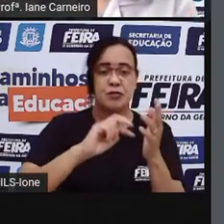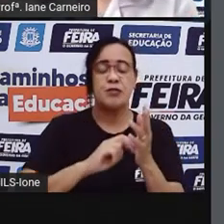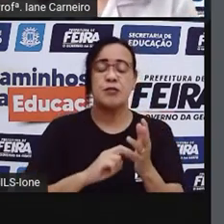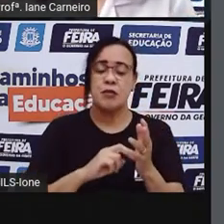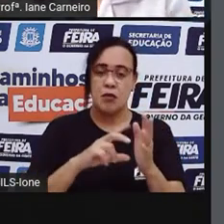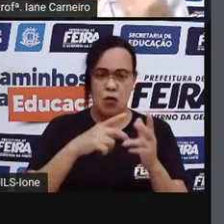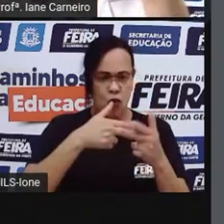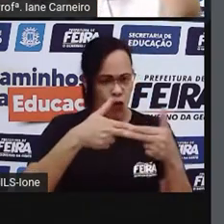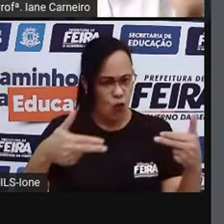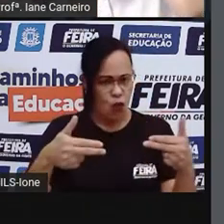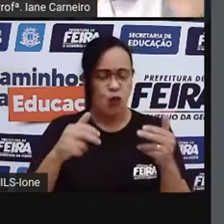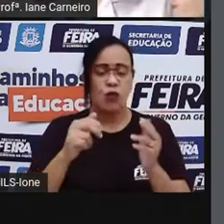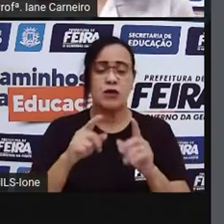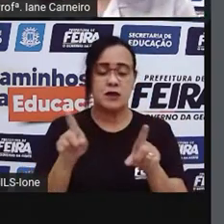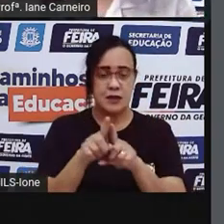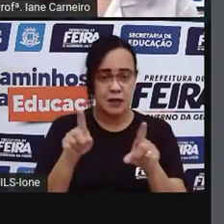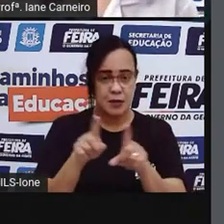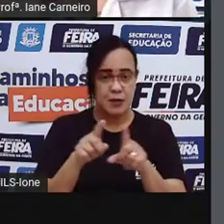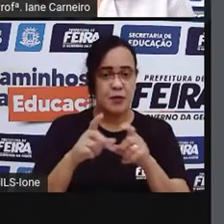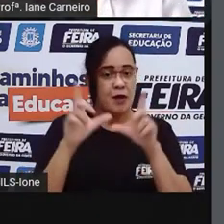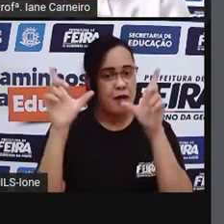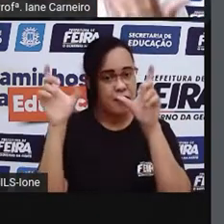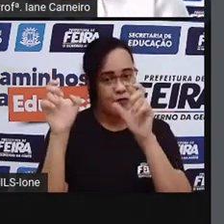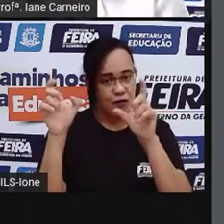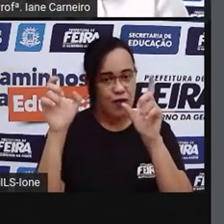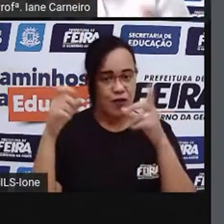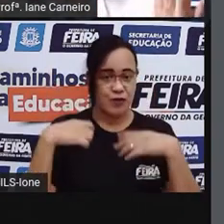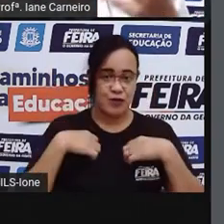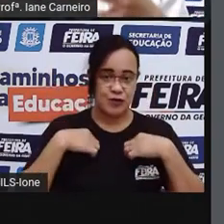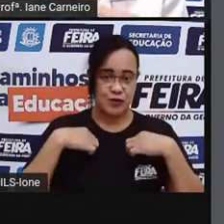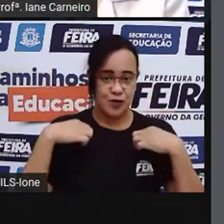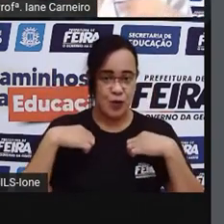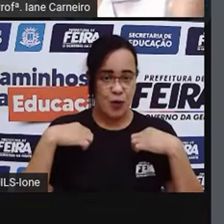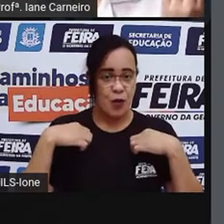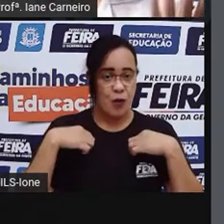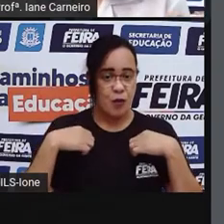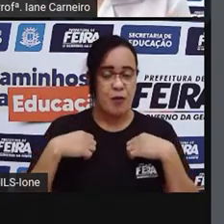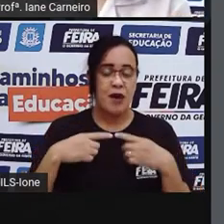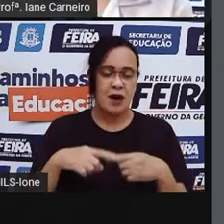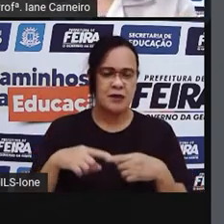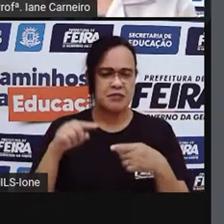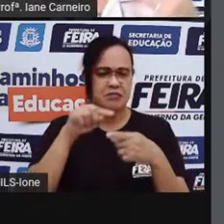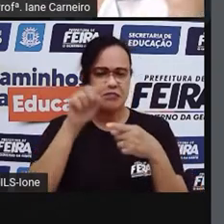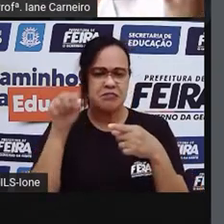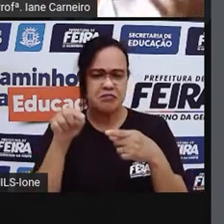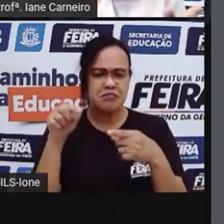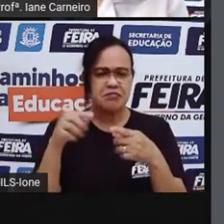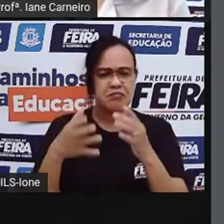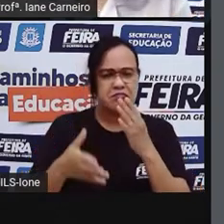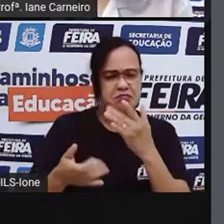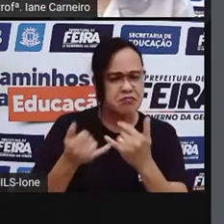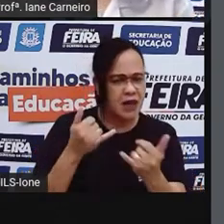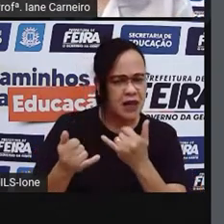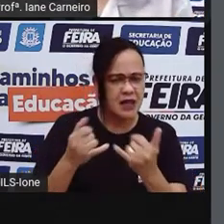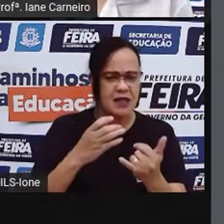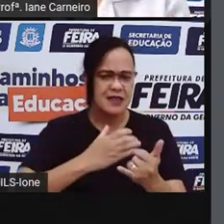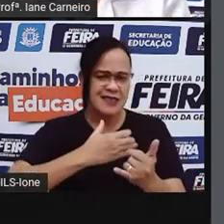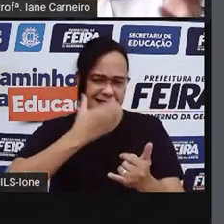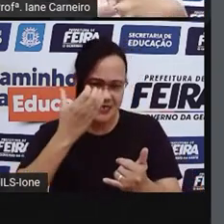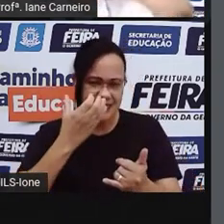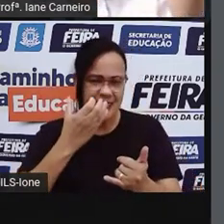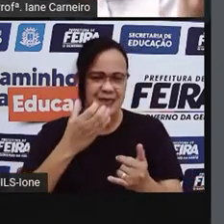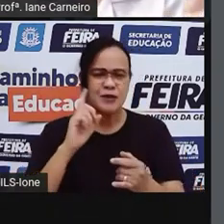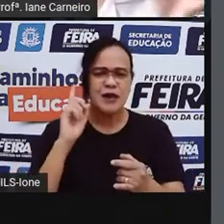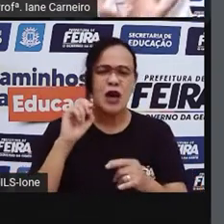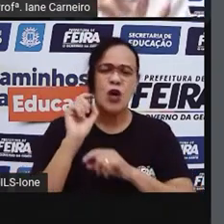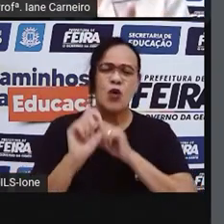imagens, né? A vê que tem uma camisa e aqui desse outro lado parece ser uma fruta, né? Que fruta será essa? Vocês